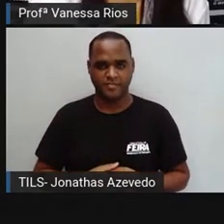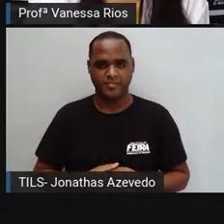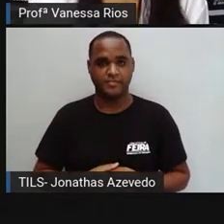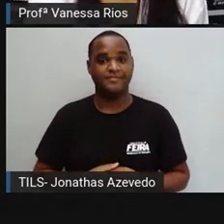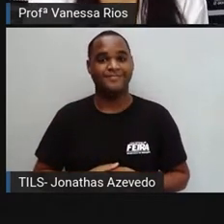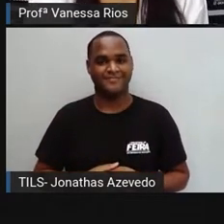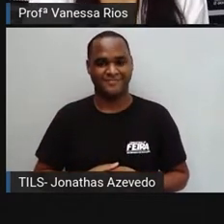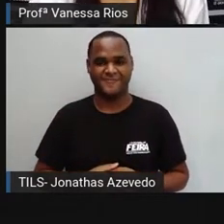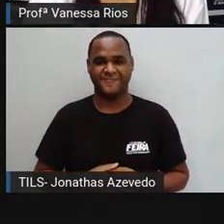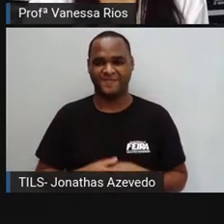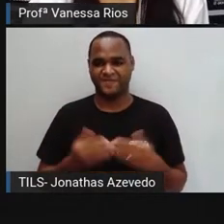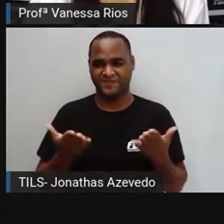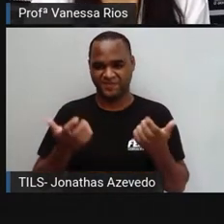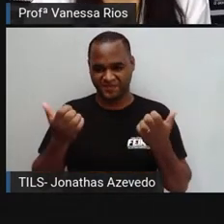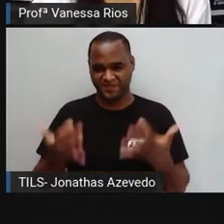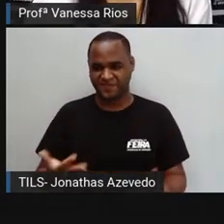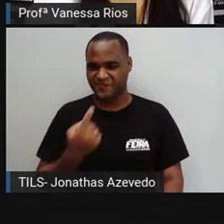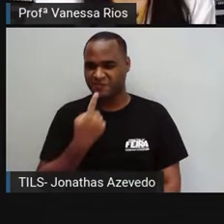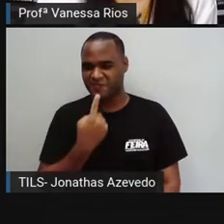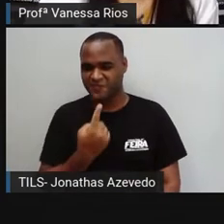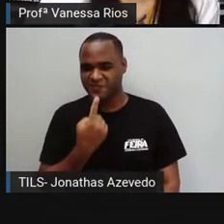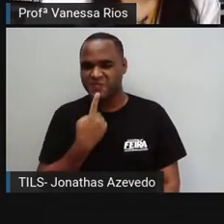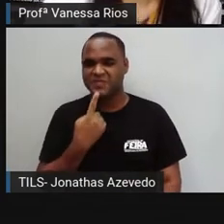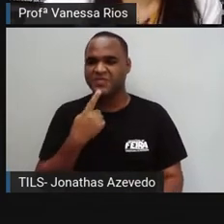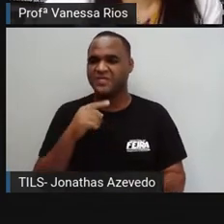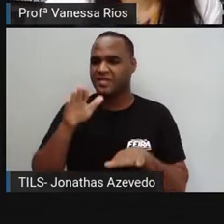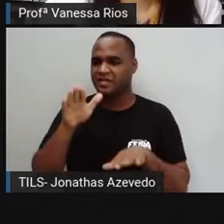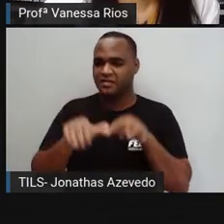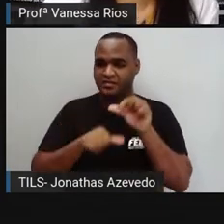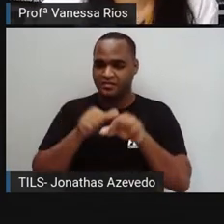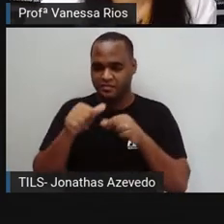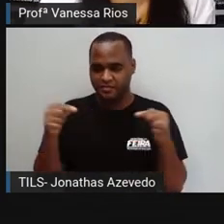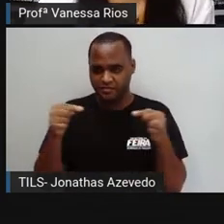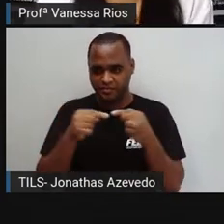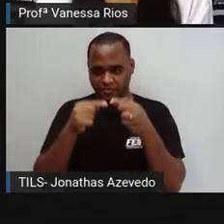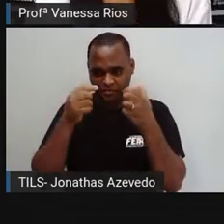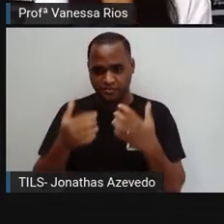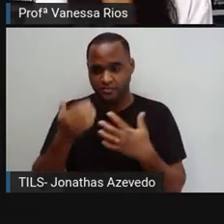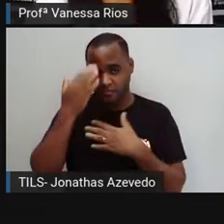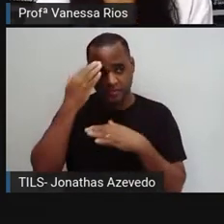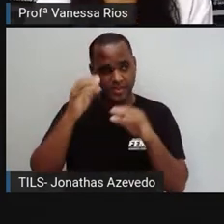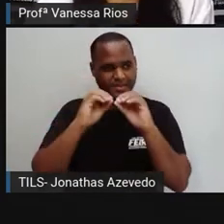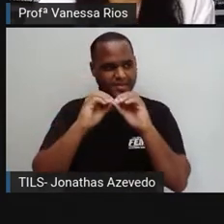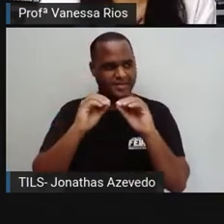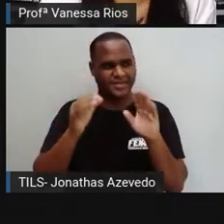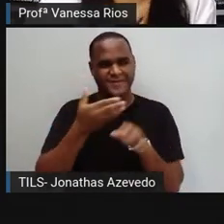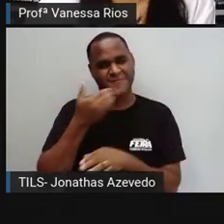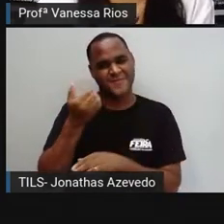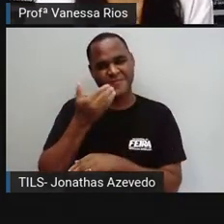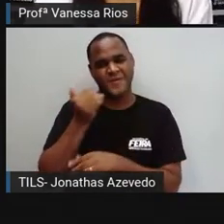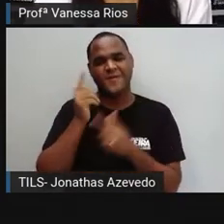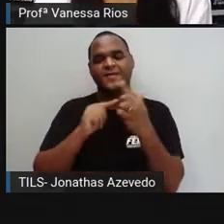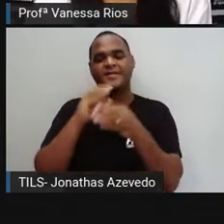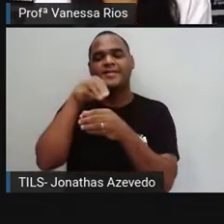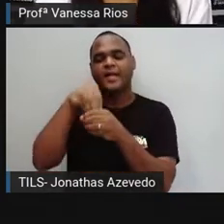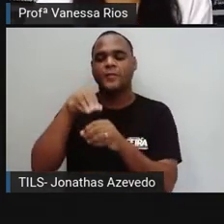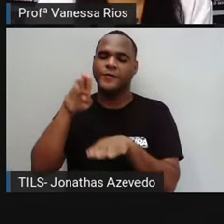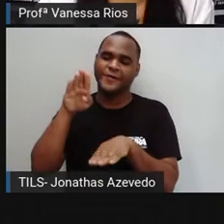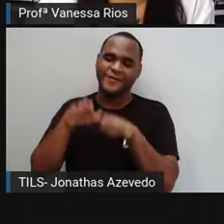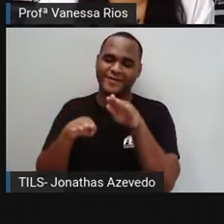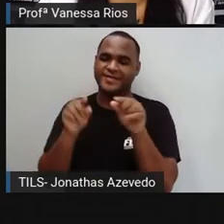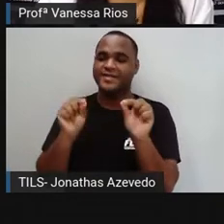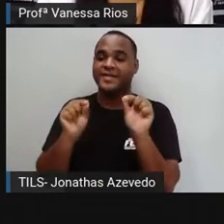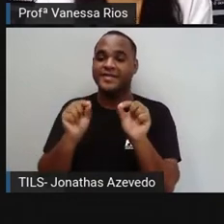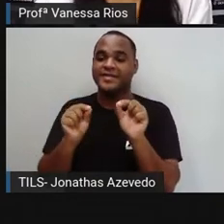E aí para falar dessas variações linguísticas e entender, não é que dentro das variações